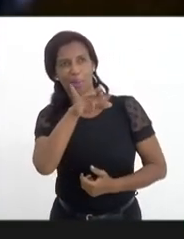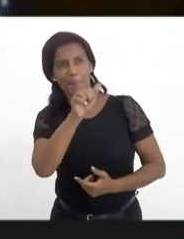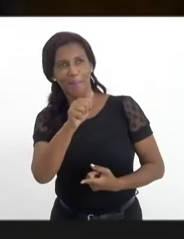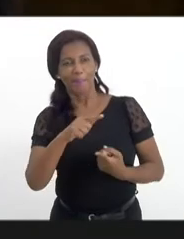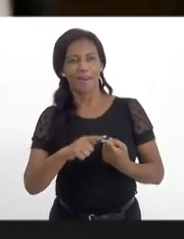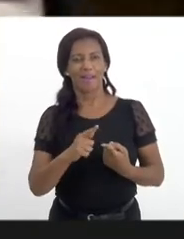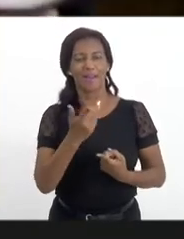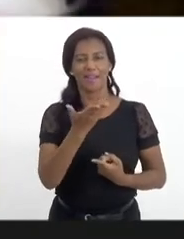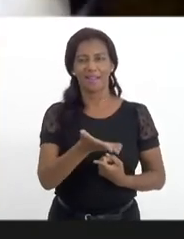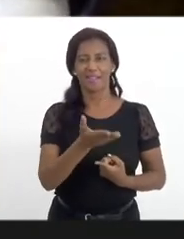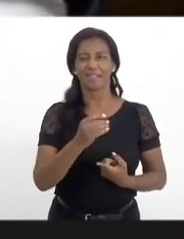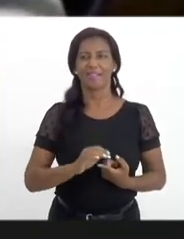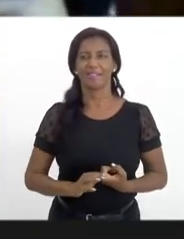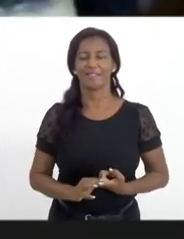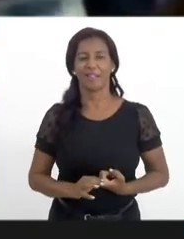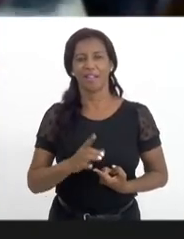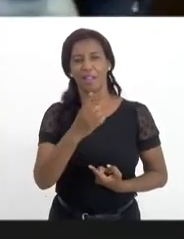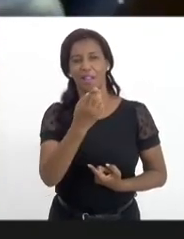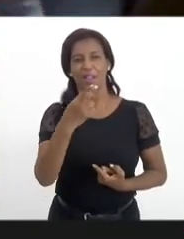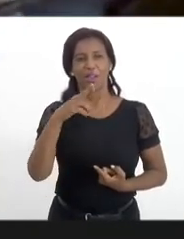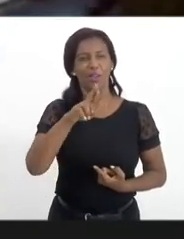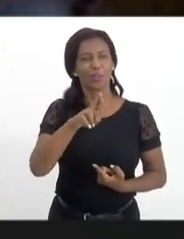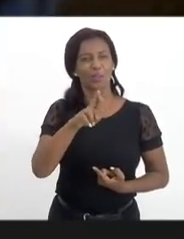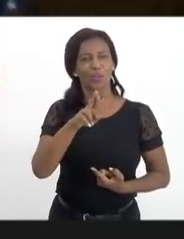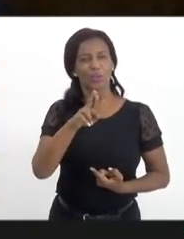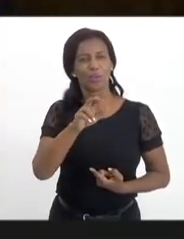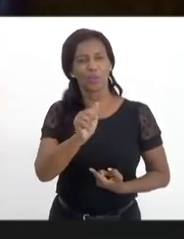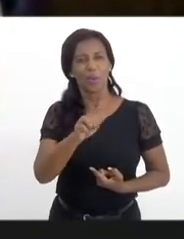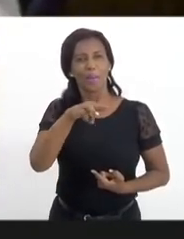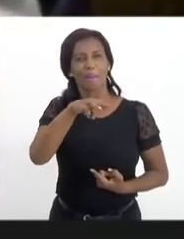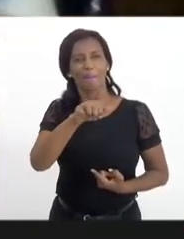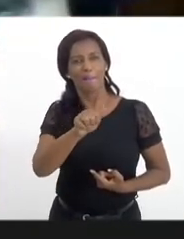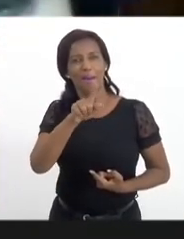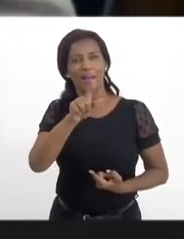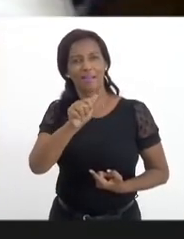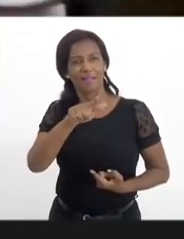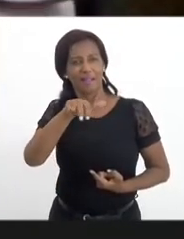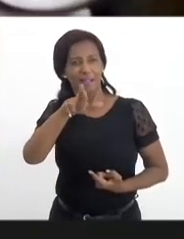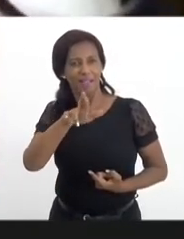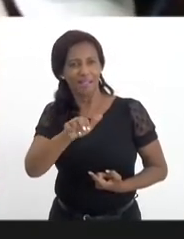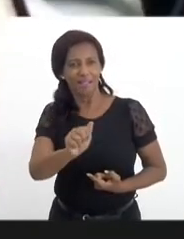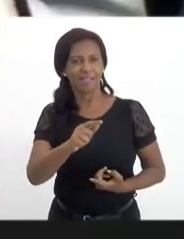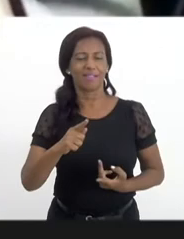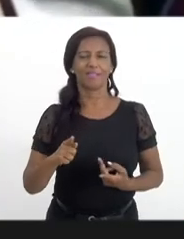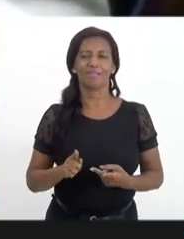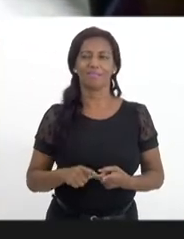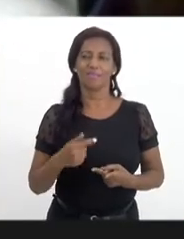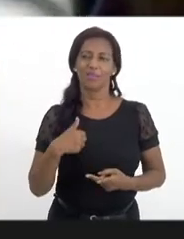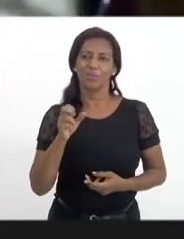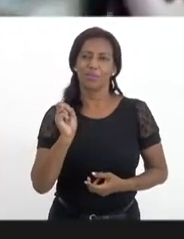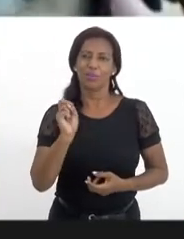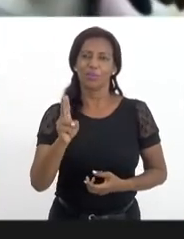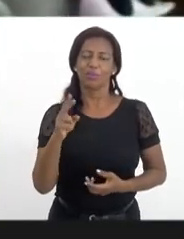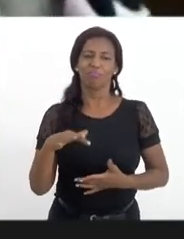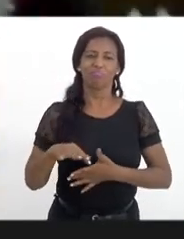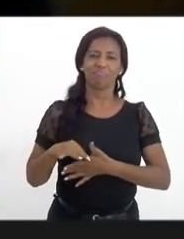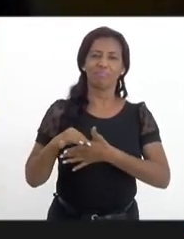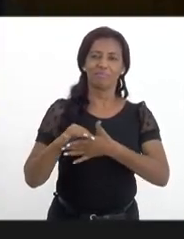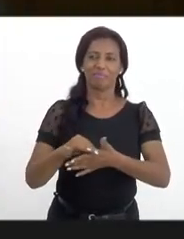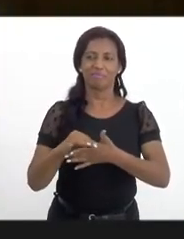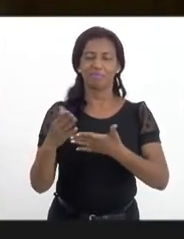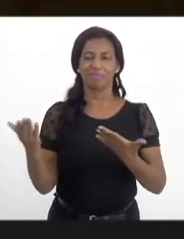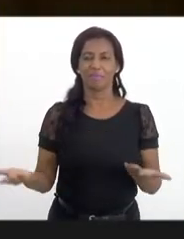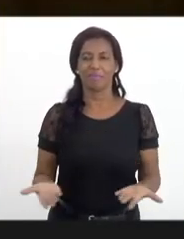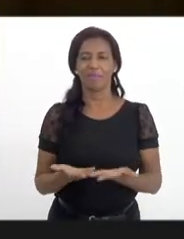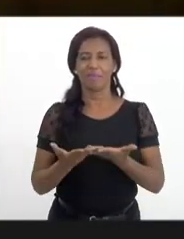Lustosa e doutora Madalena Ayres. Estou representando aqui